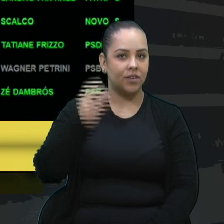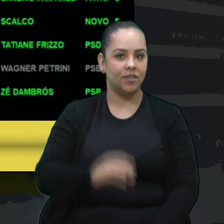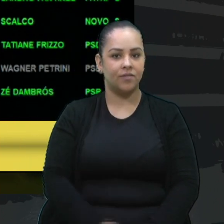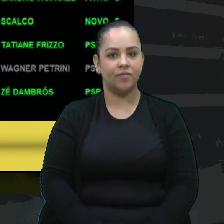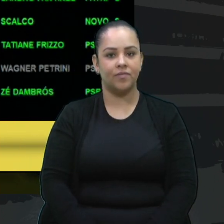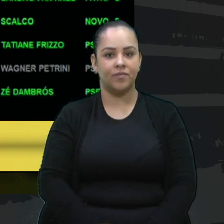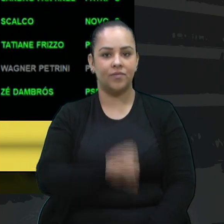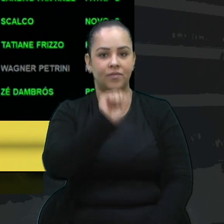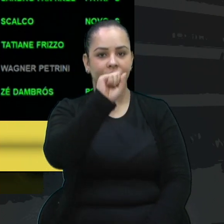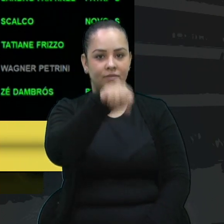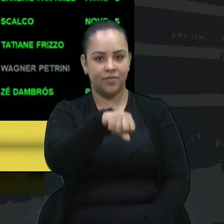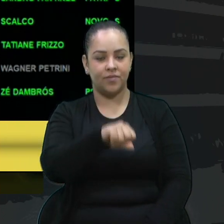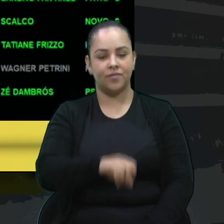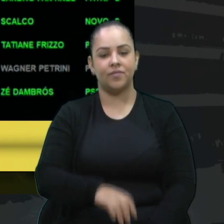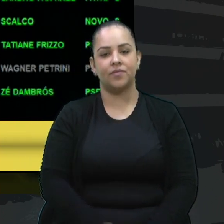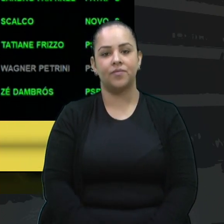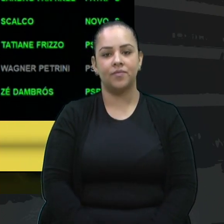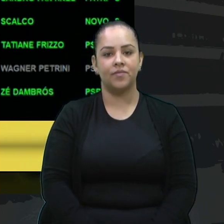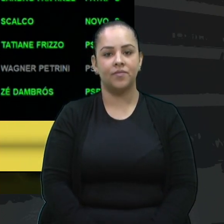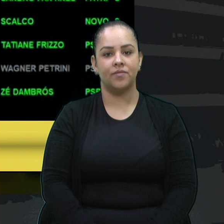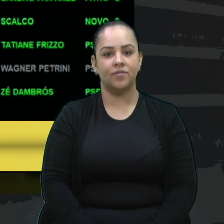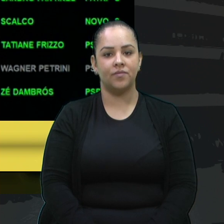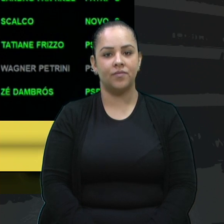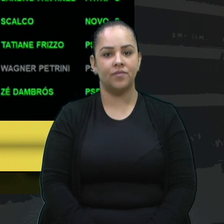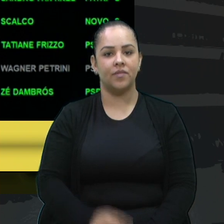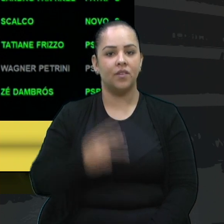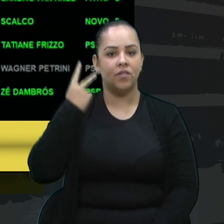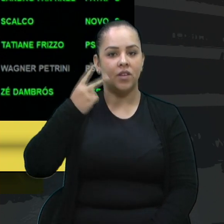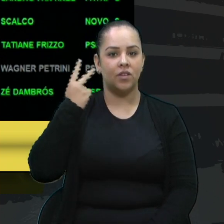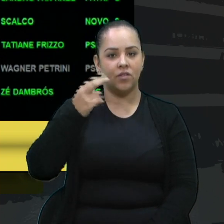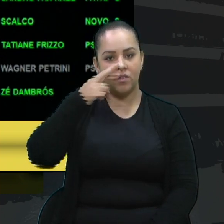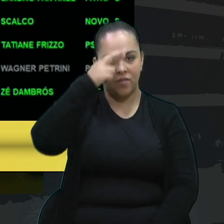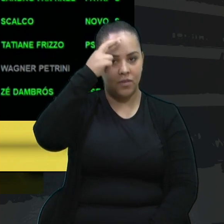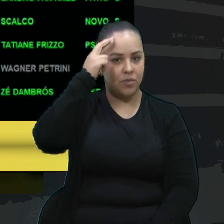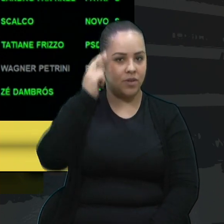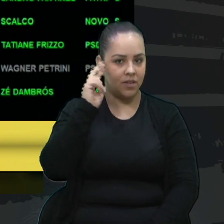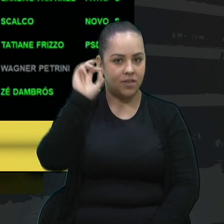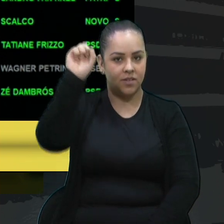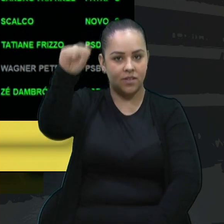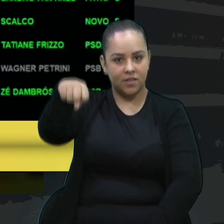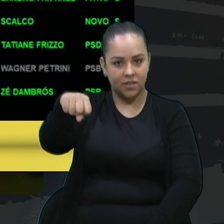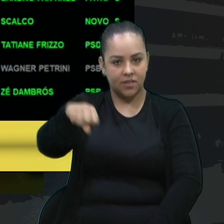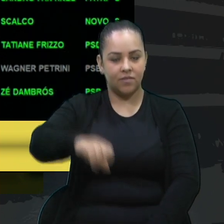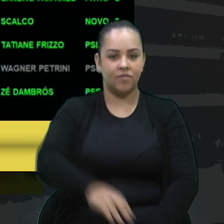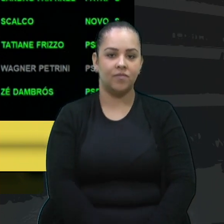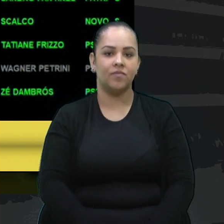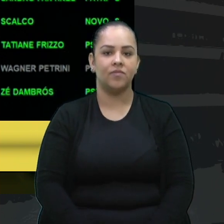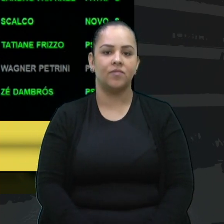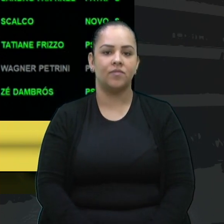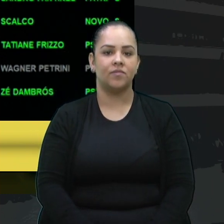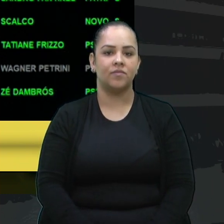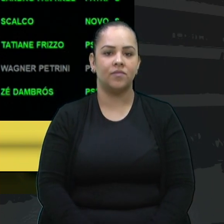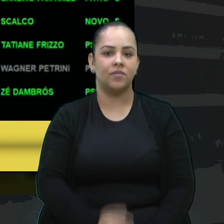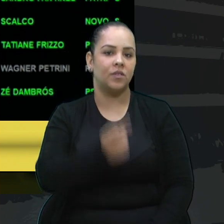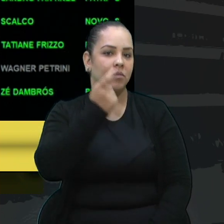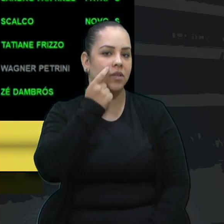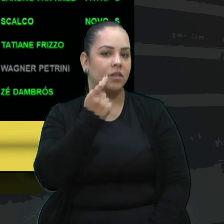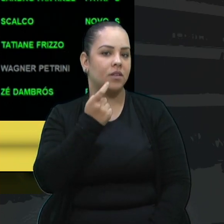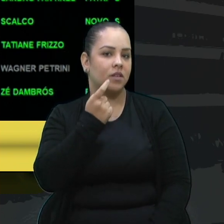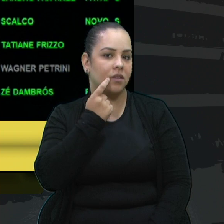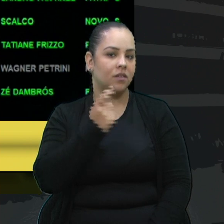Voto sim senhor presidente Vota sim vereador Rafael Bueno Vota sim presidente Vota sim, vereador Petrini.